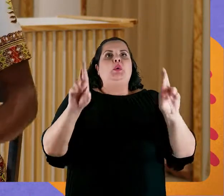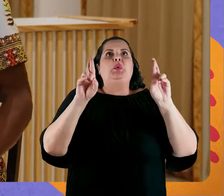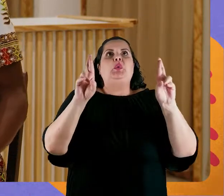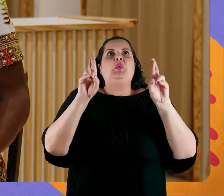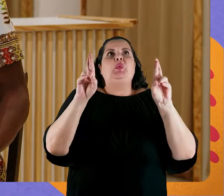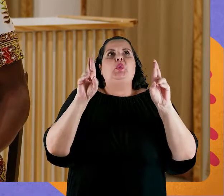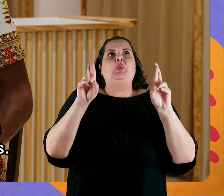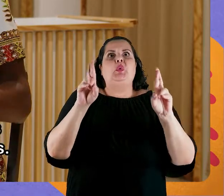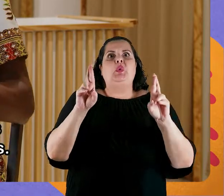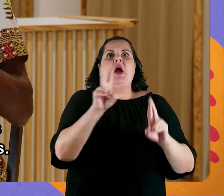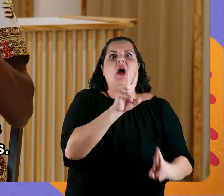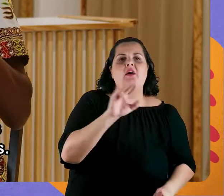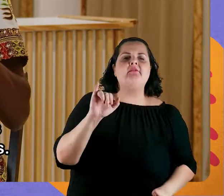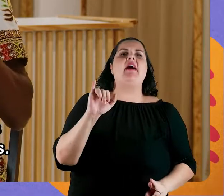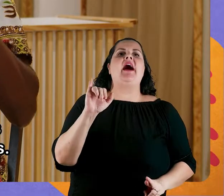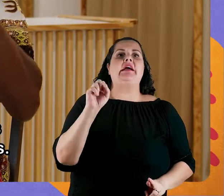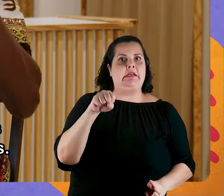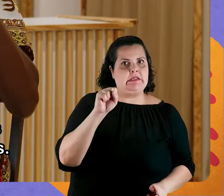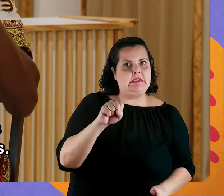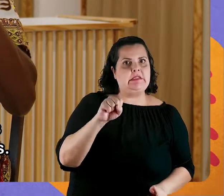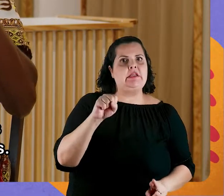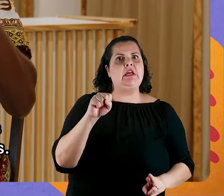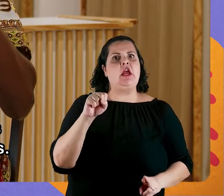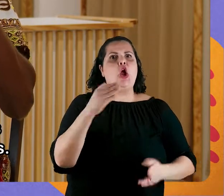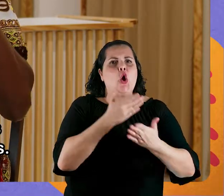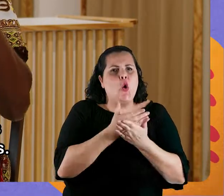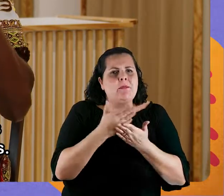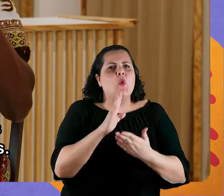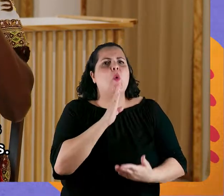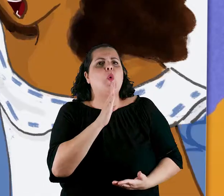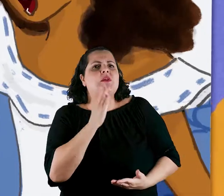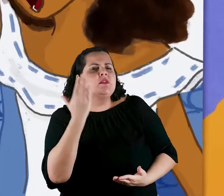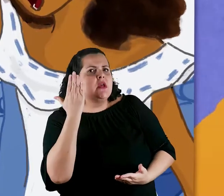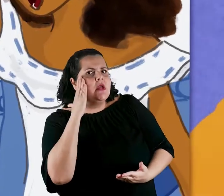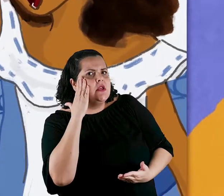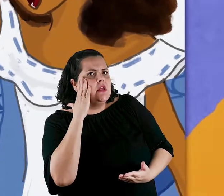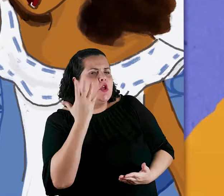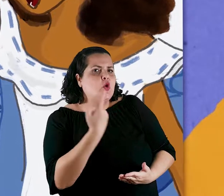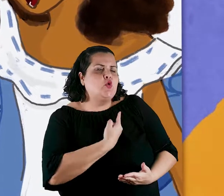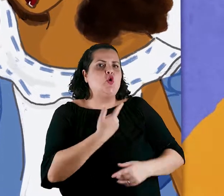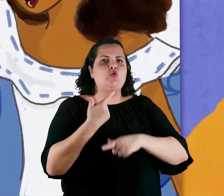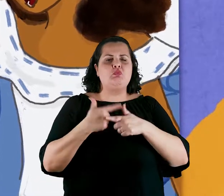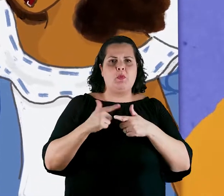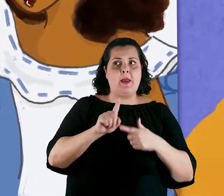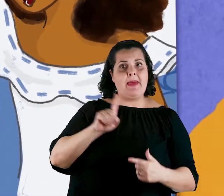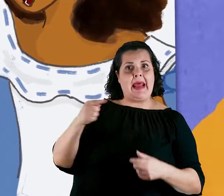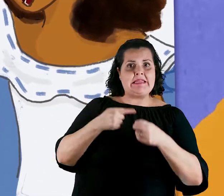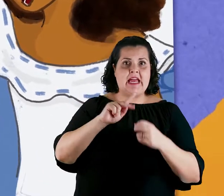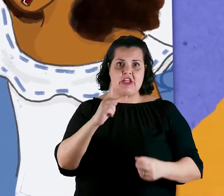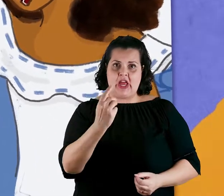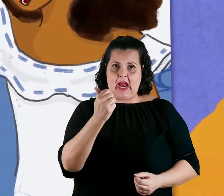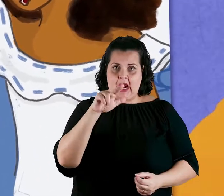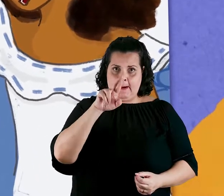esperança de que, na realidade, pelo menos o nosso problema já conhecemos. Em harmoniosa. Nenhuma cor de pele